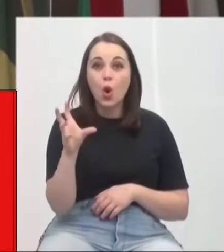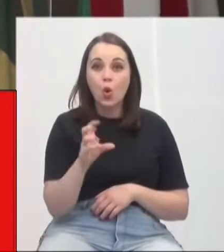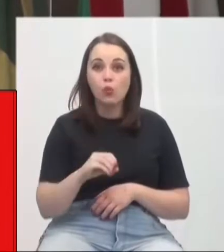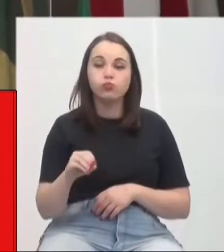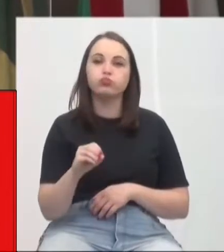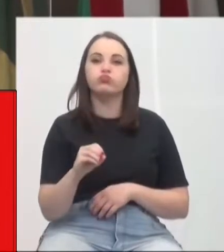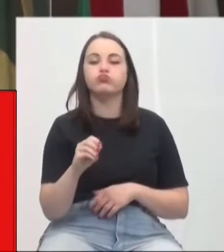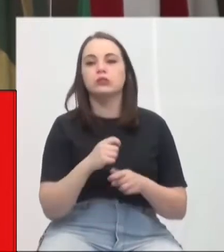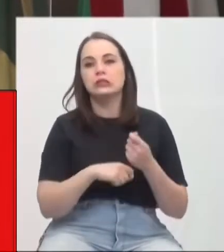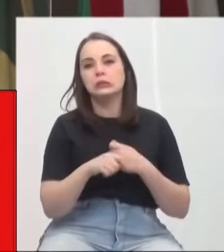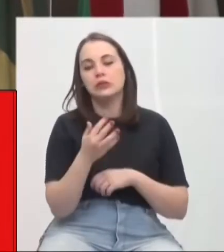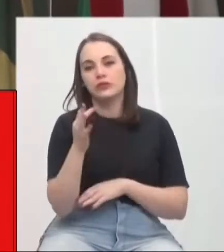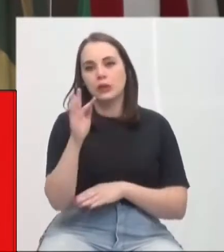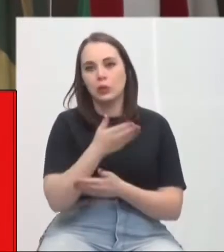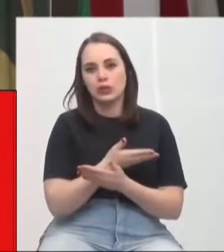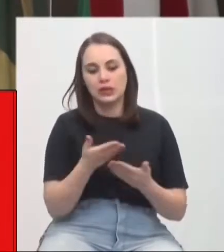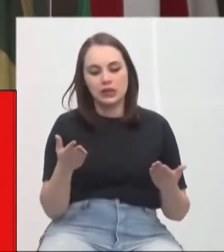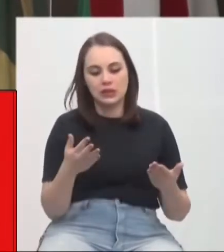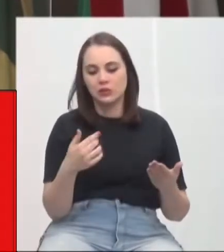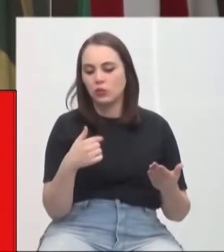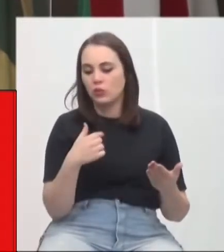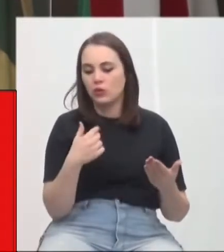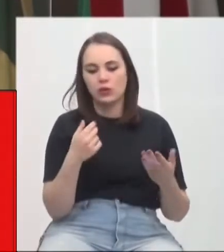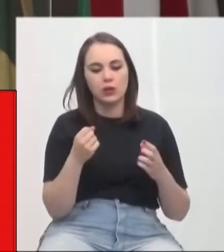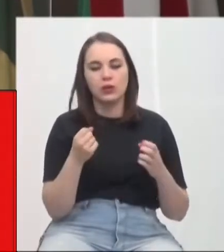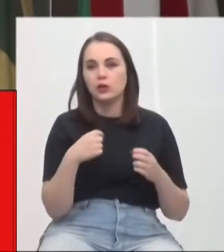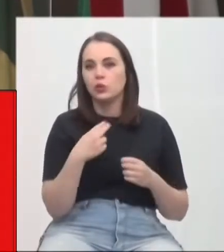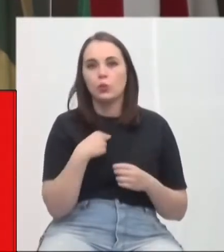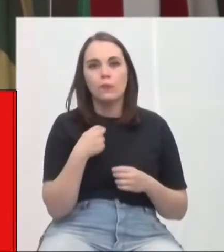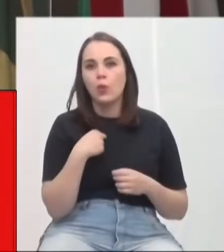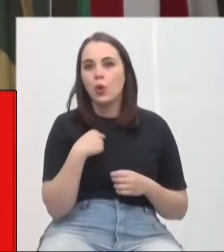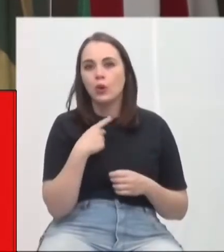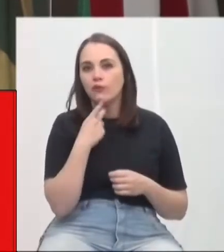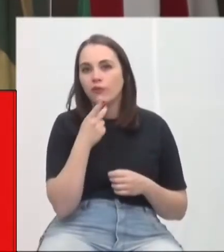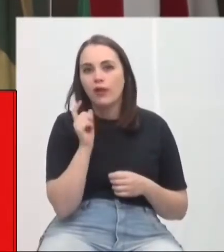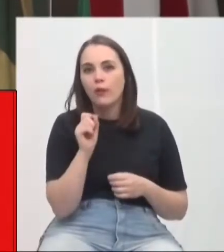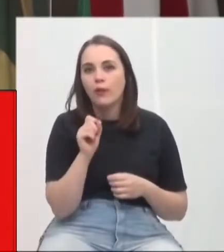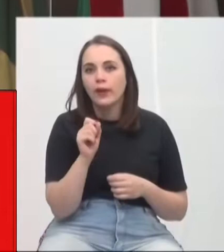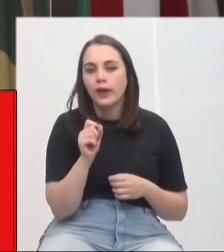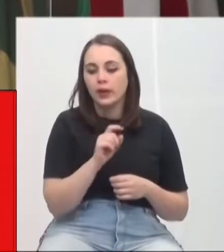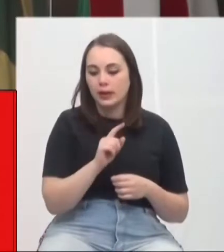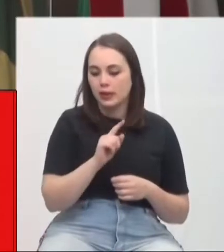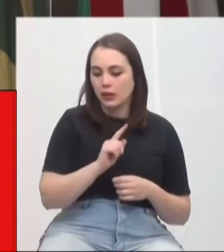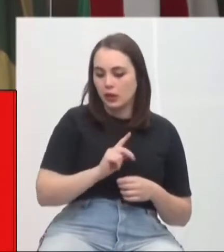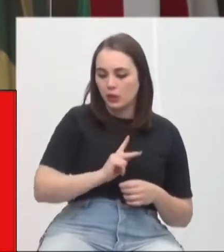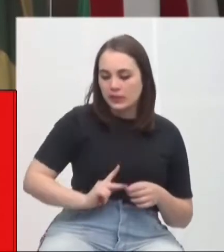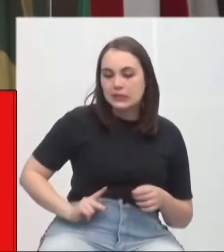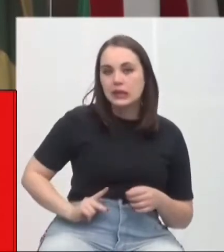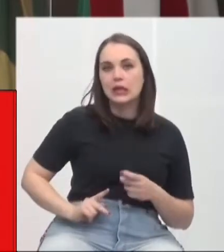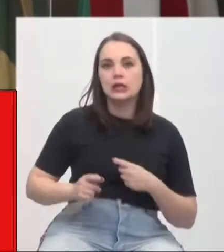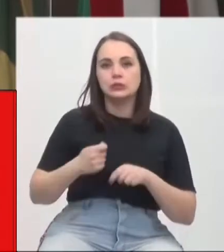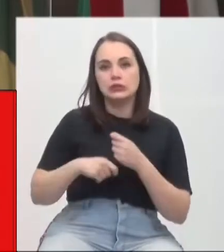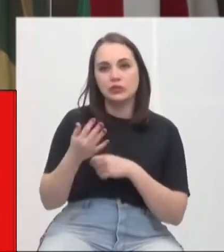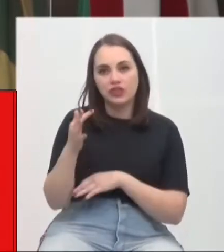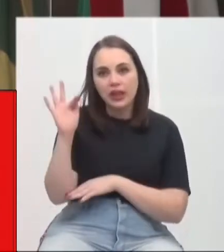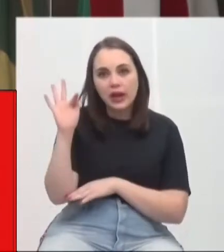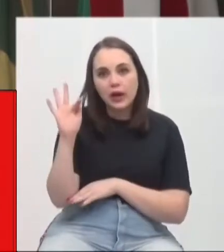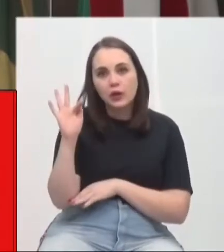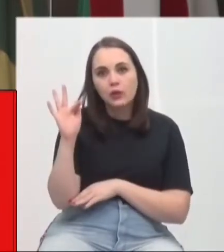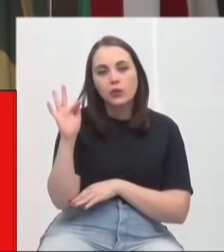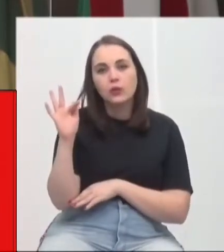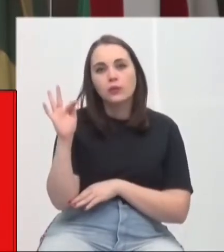Isso é impossível negar que o governo federal enviou